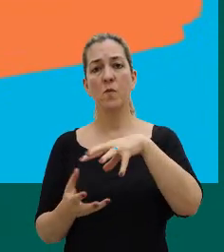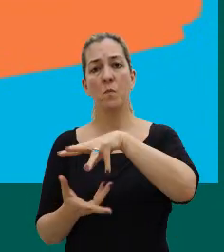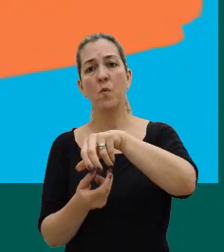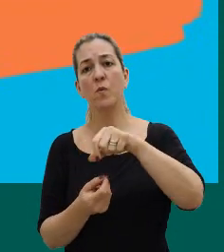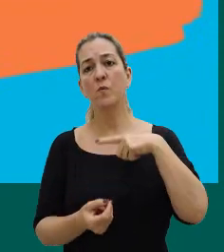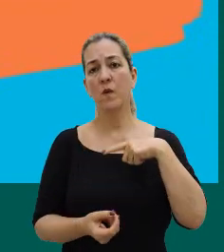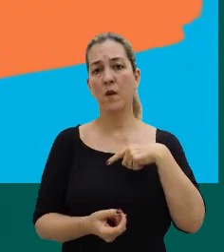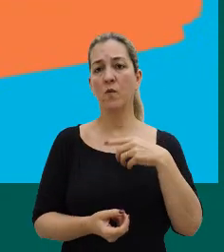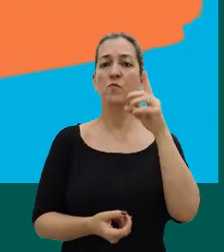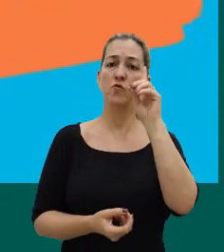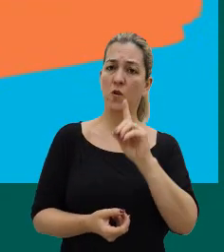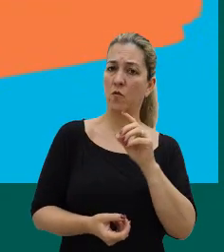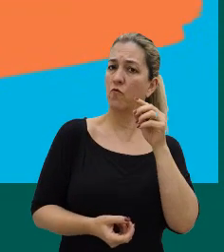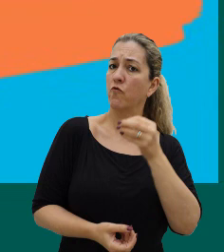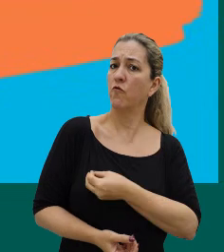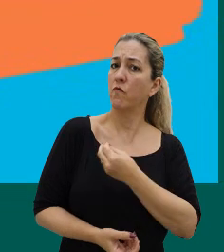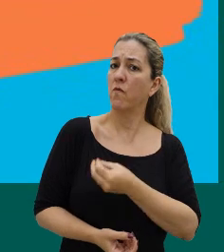viver.